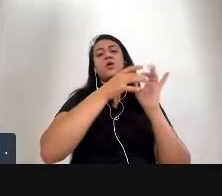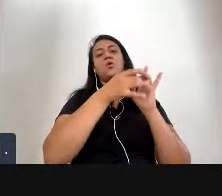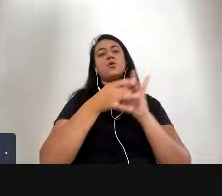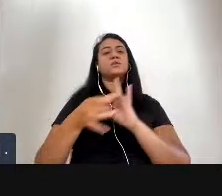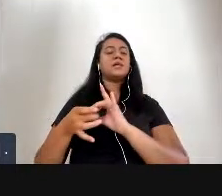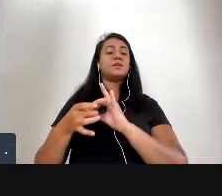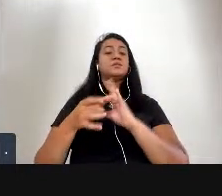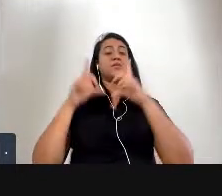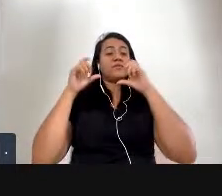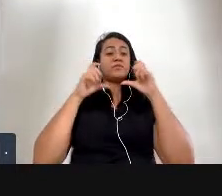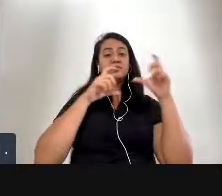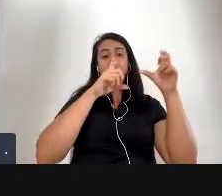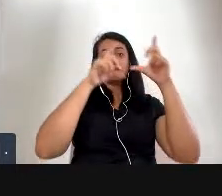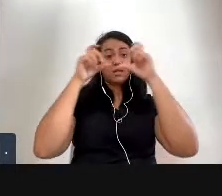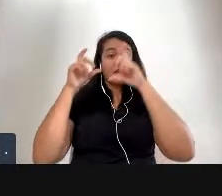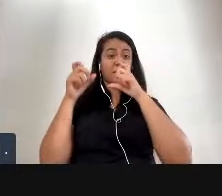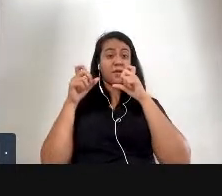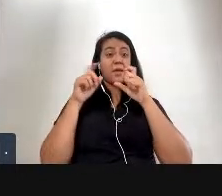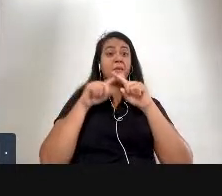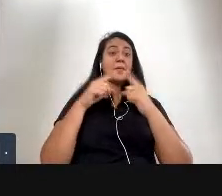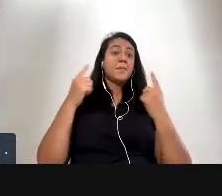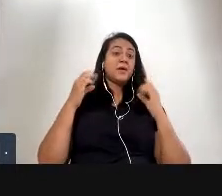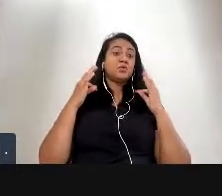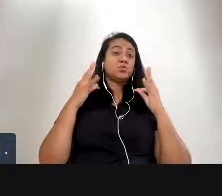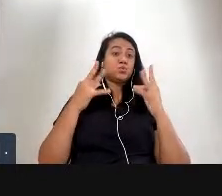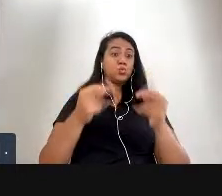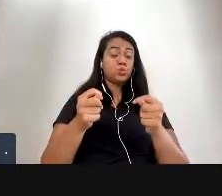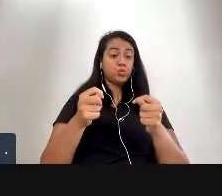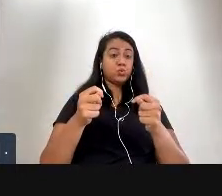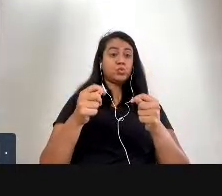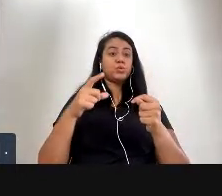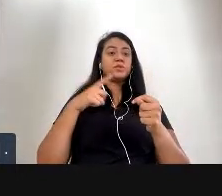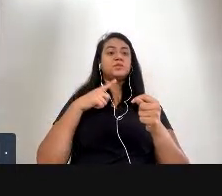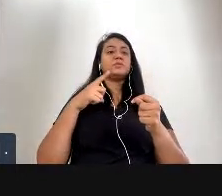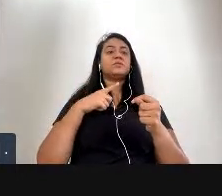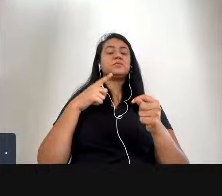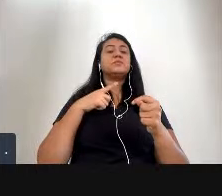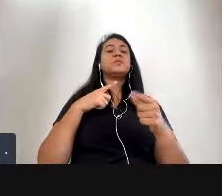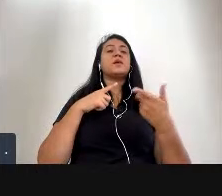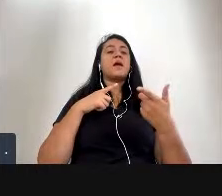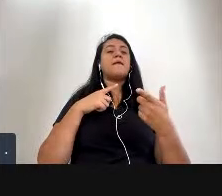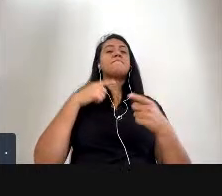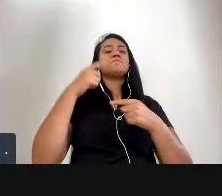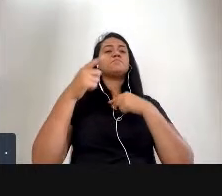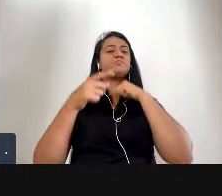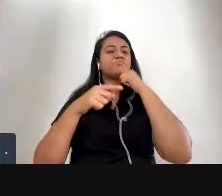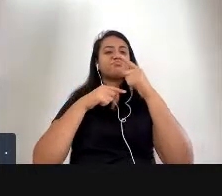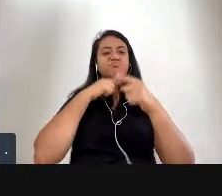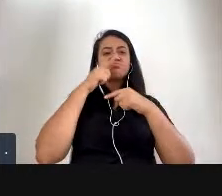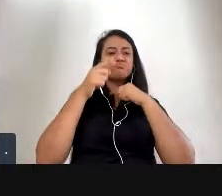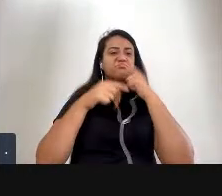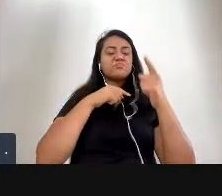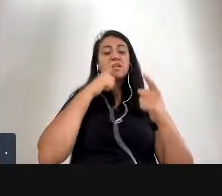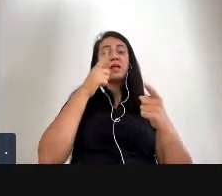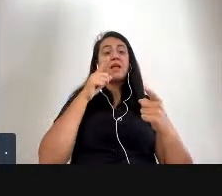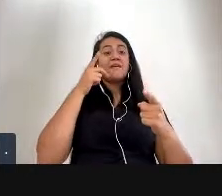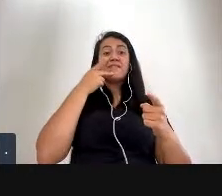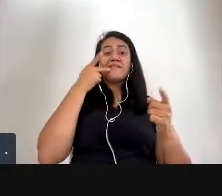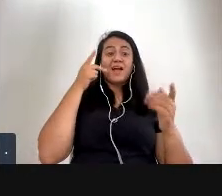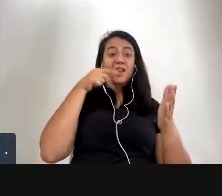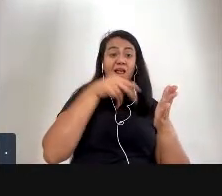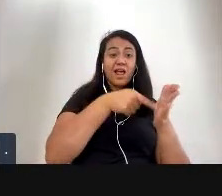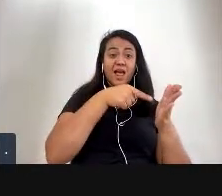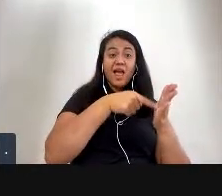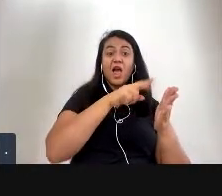crítica mas toda ela baseada nos argumentos do Barthes e ela não cita o Barthes mas os argumentos são